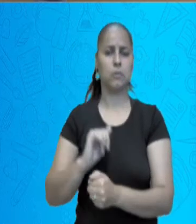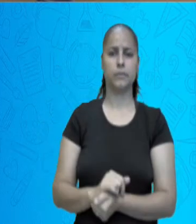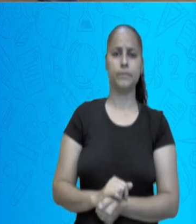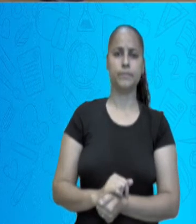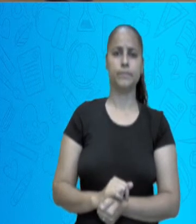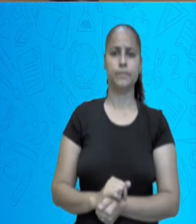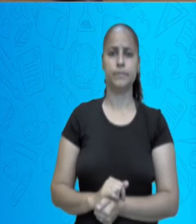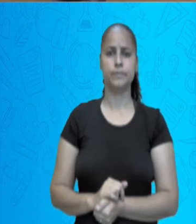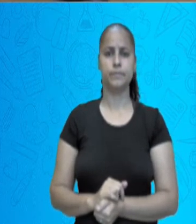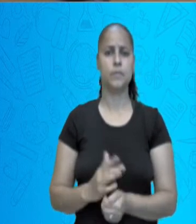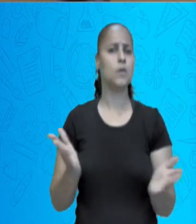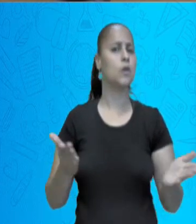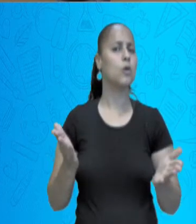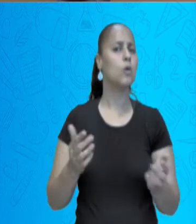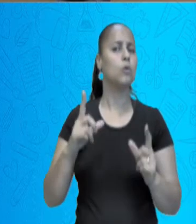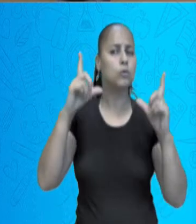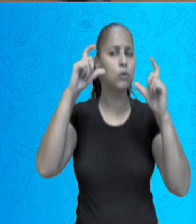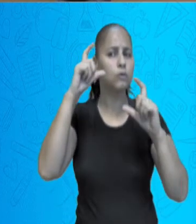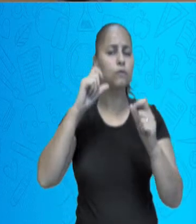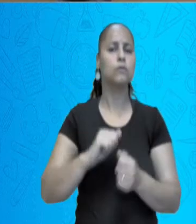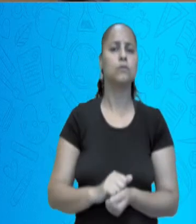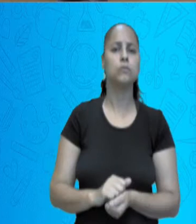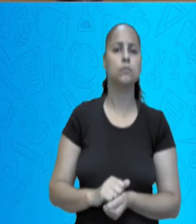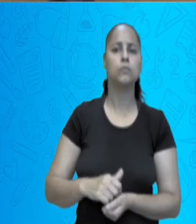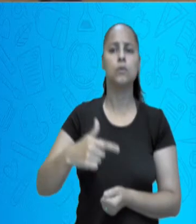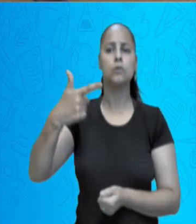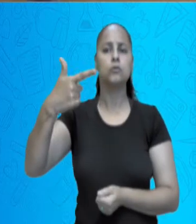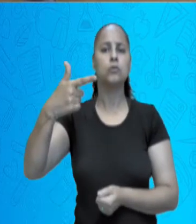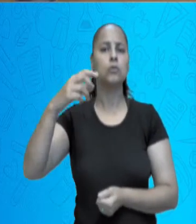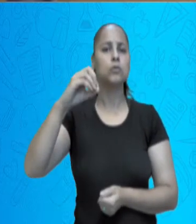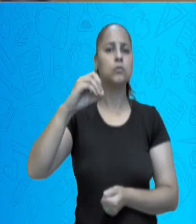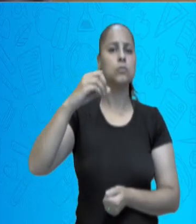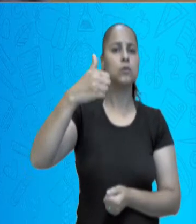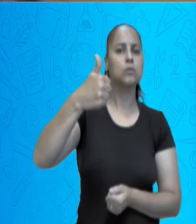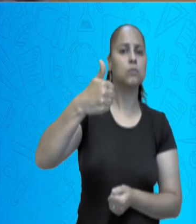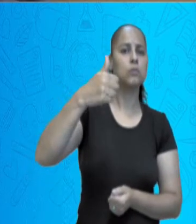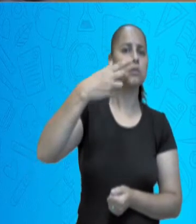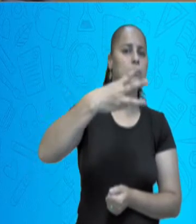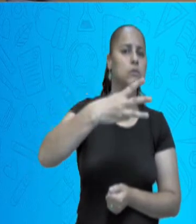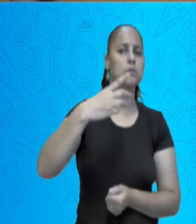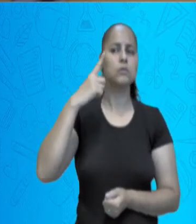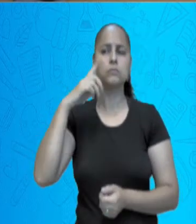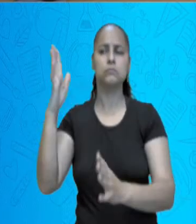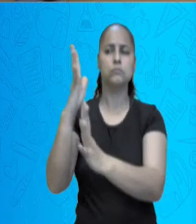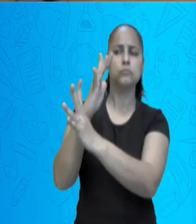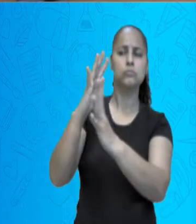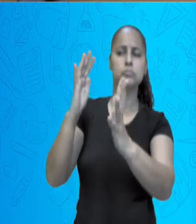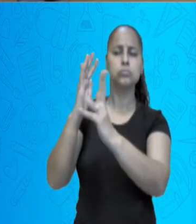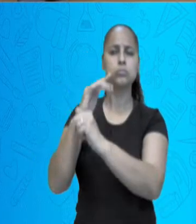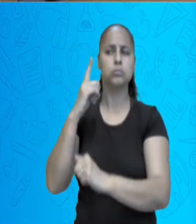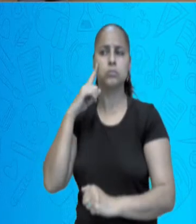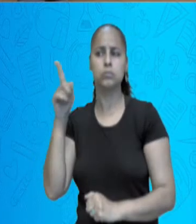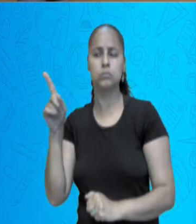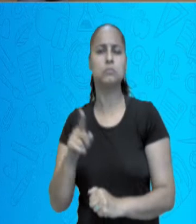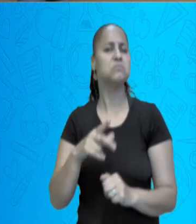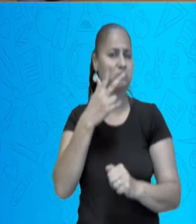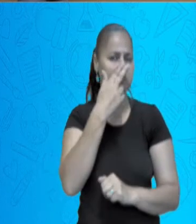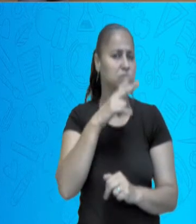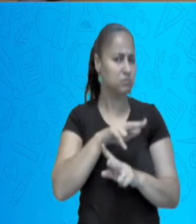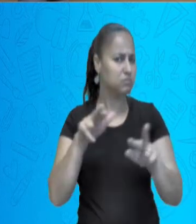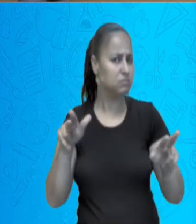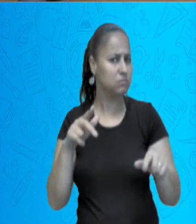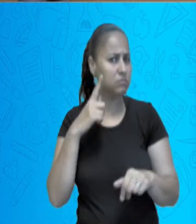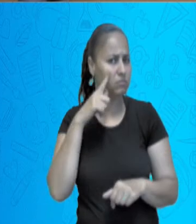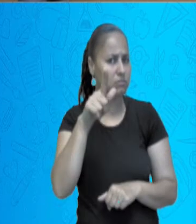E observe essa imagem de 2013, observe a multidão. Você vê alguma diferença? diferença?